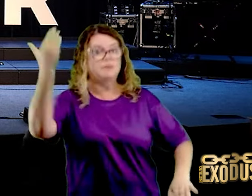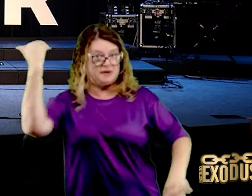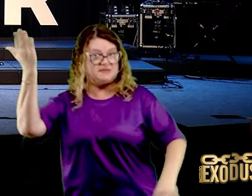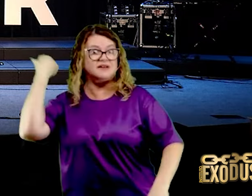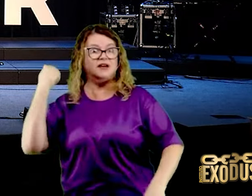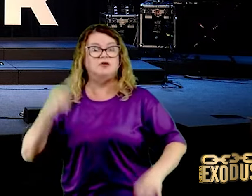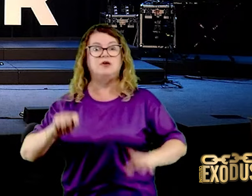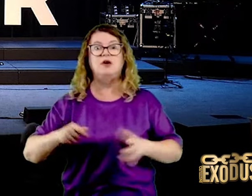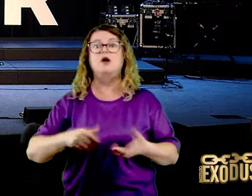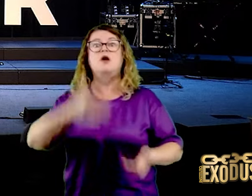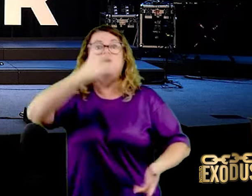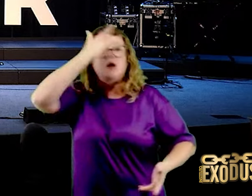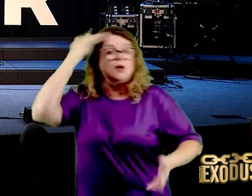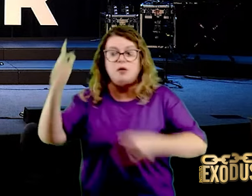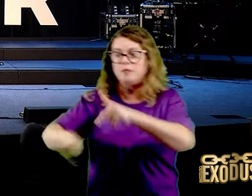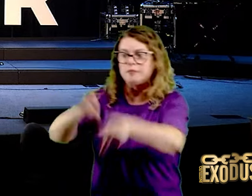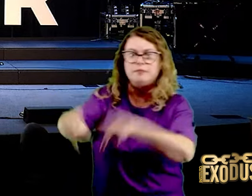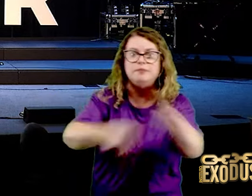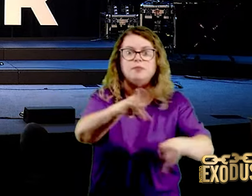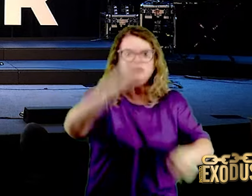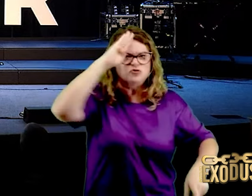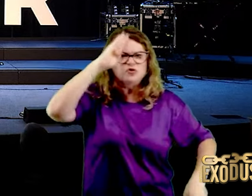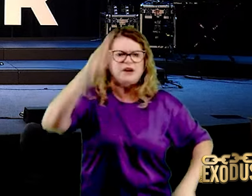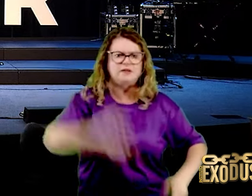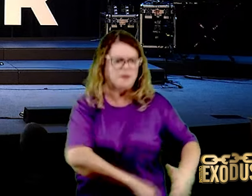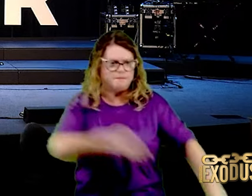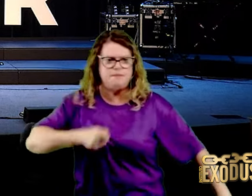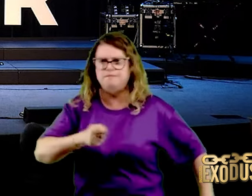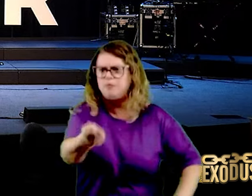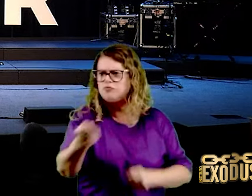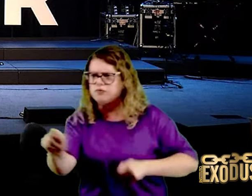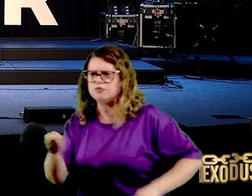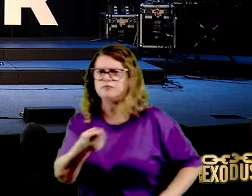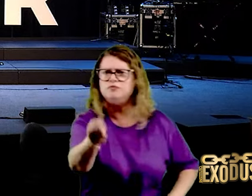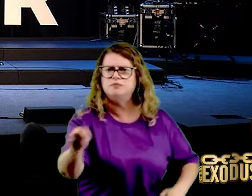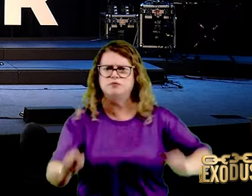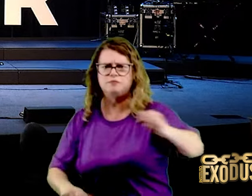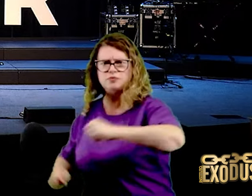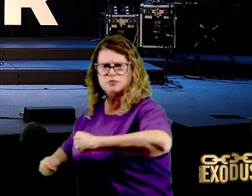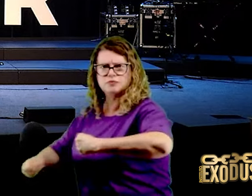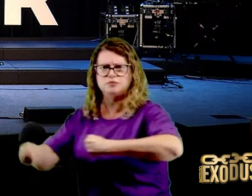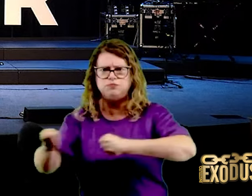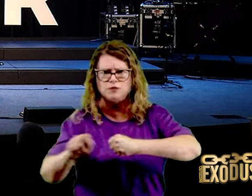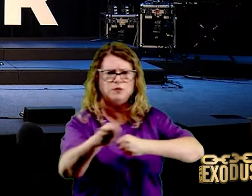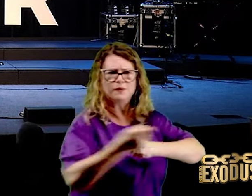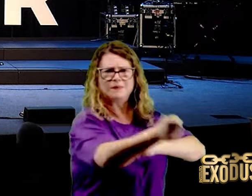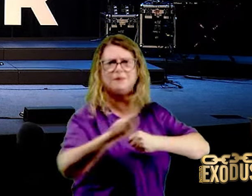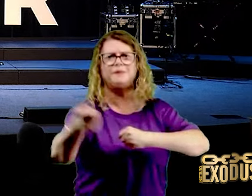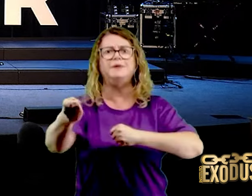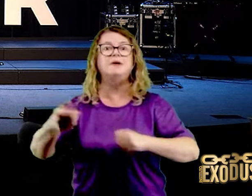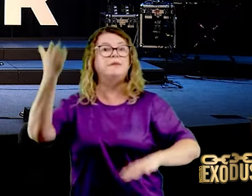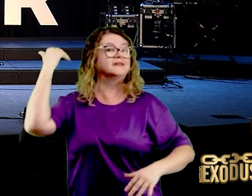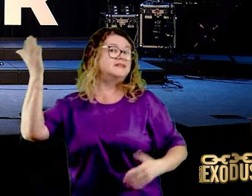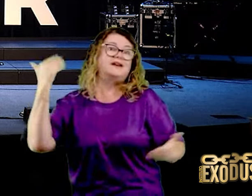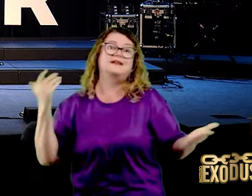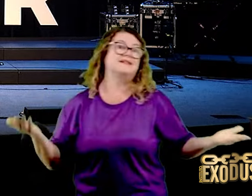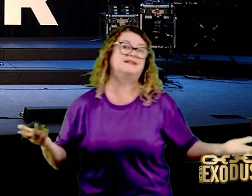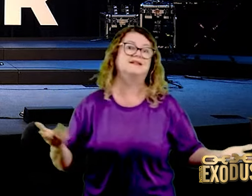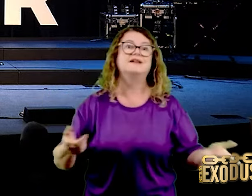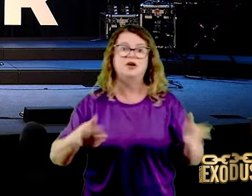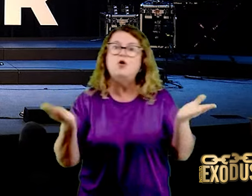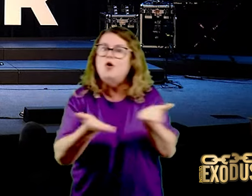Hoje você fala, qual é a arma mais poderosa para a guerra? Pegando a bomba atômica, a bomba de hidrogênio,